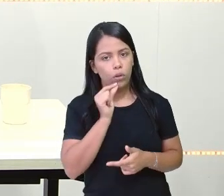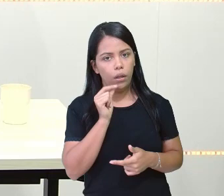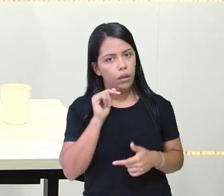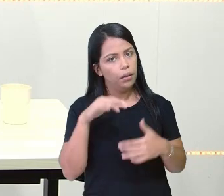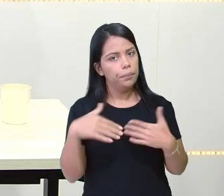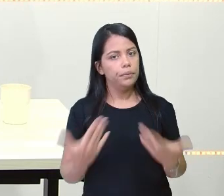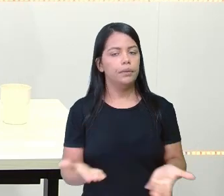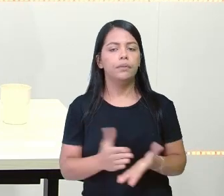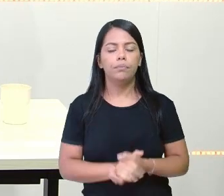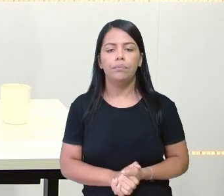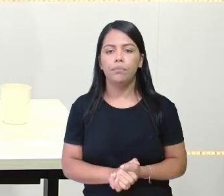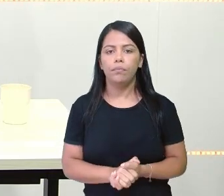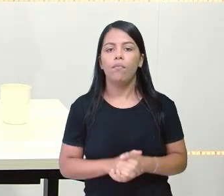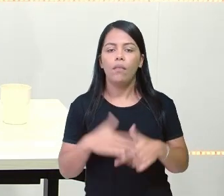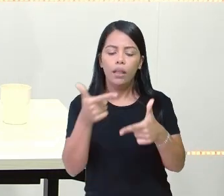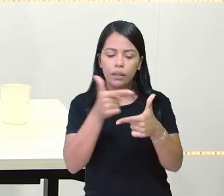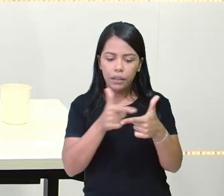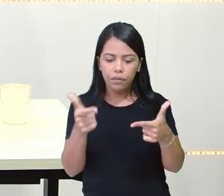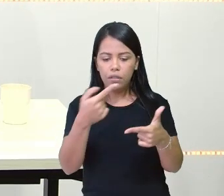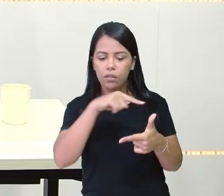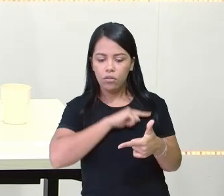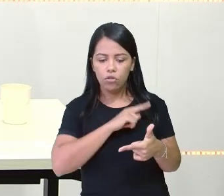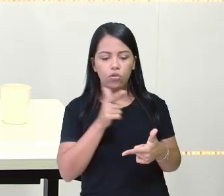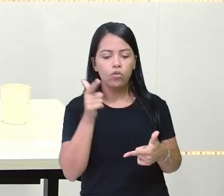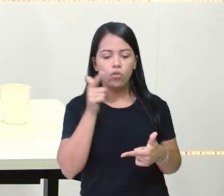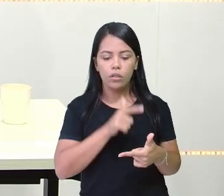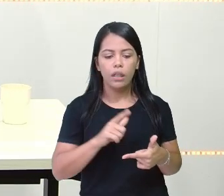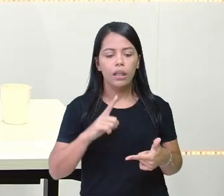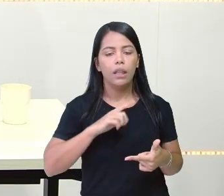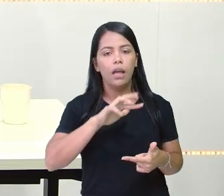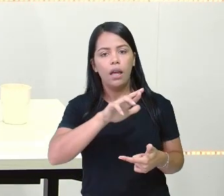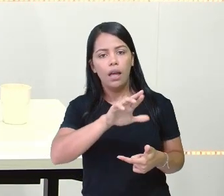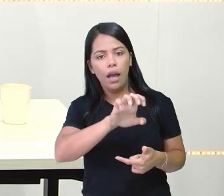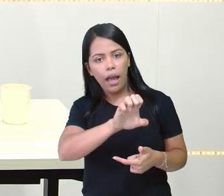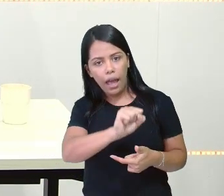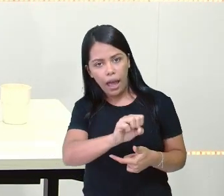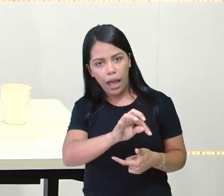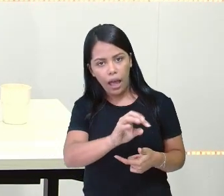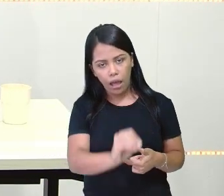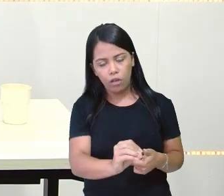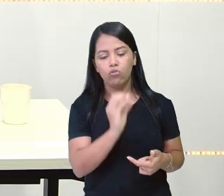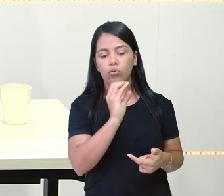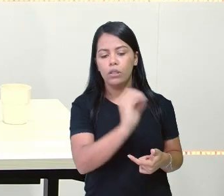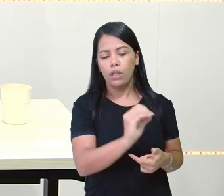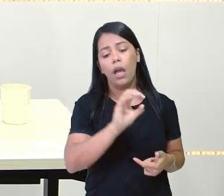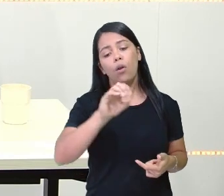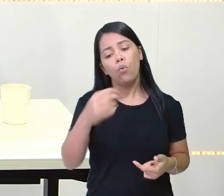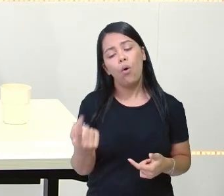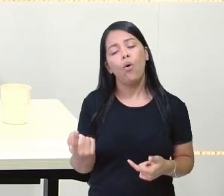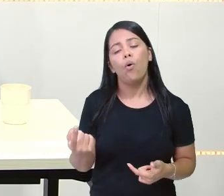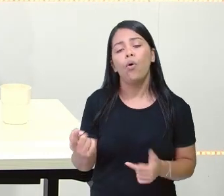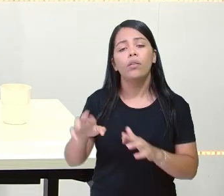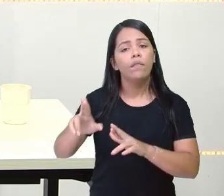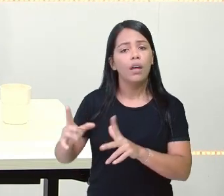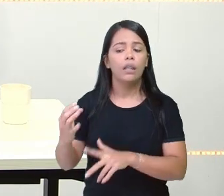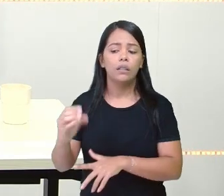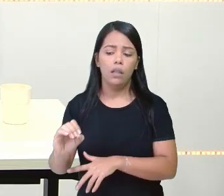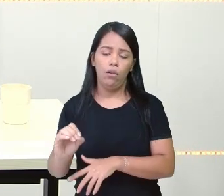uma divisão com resto zero ou uma divisão com resto diferente de zero, tá?